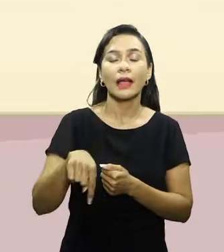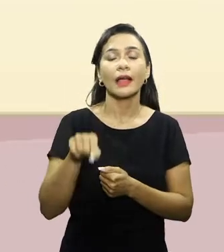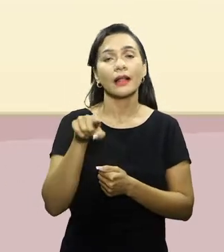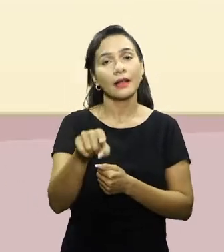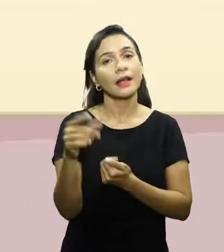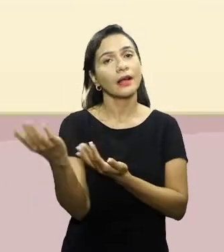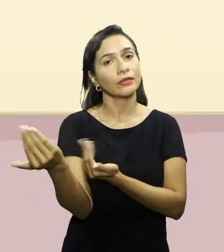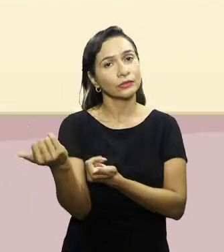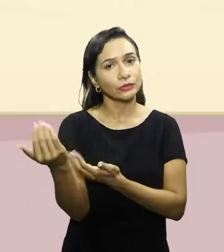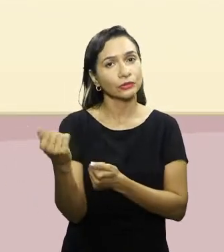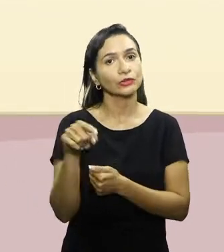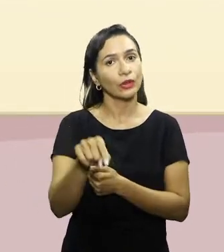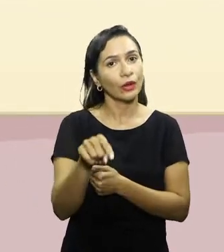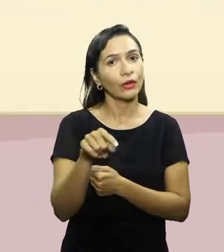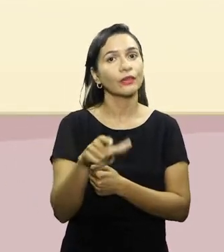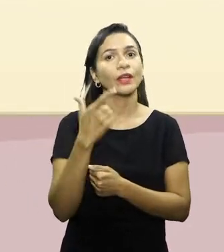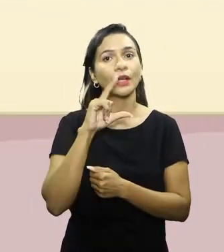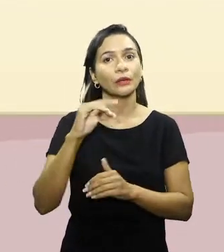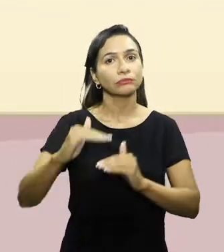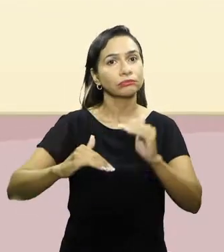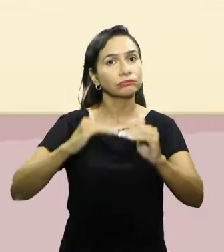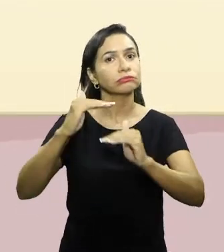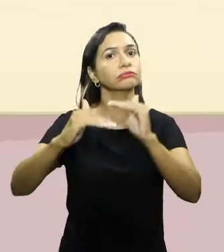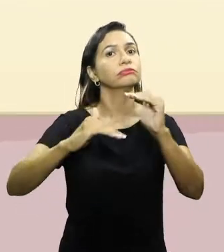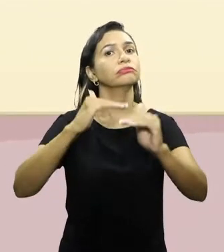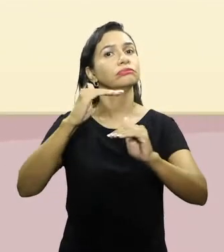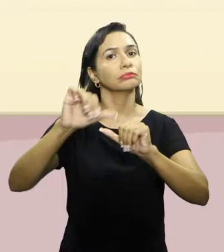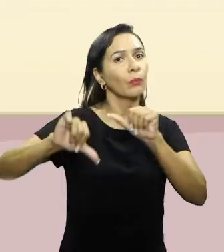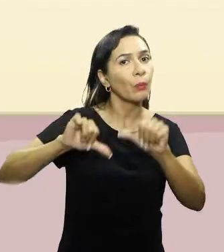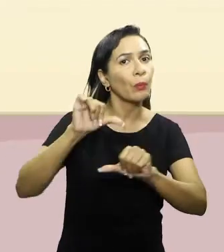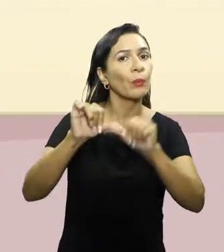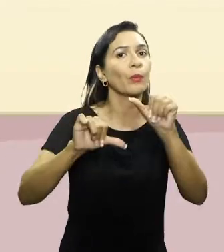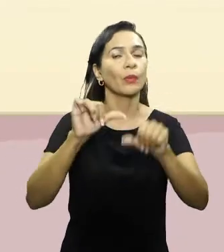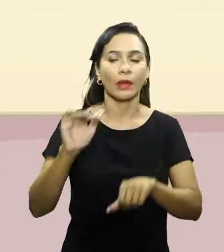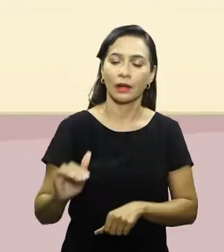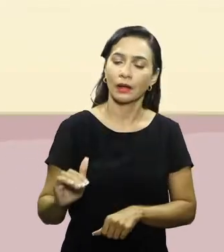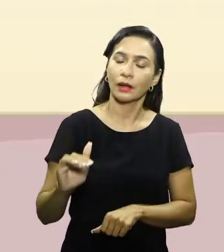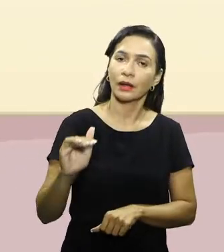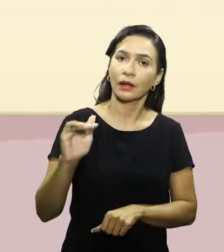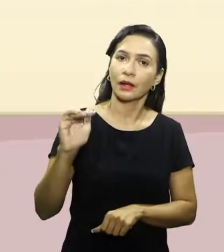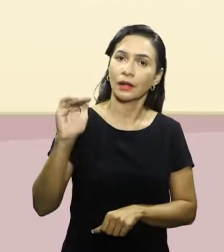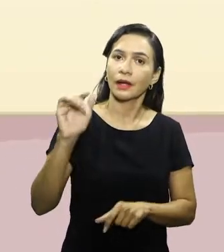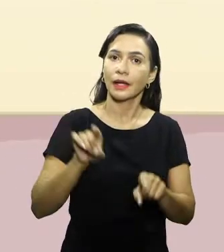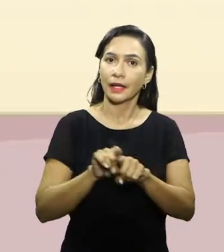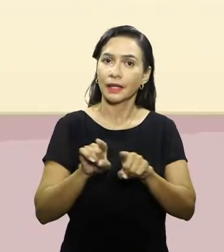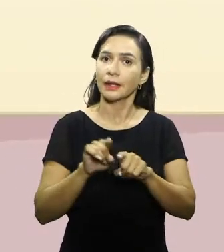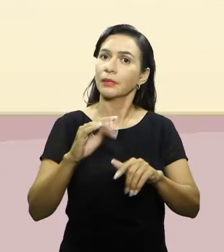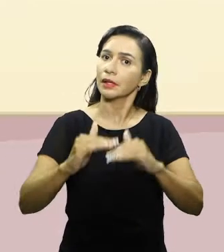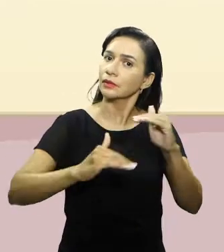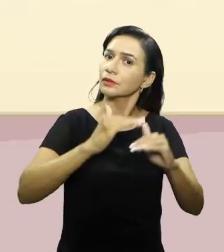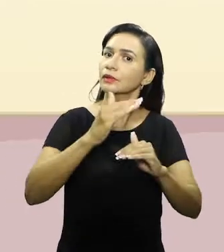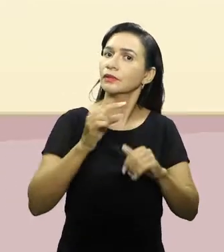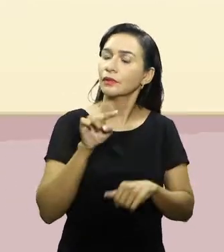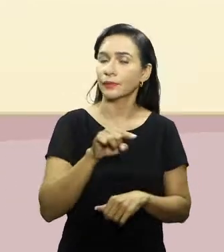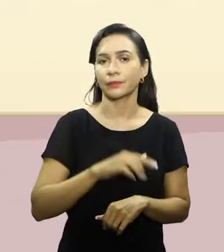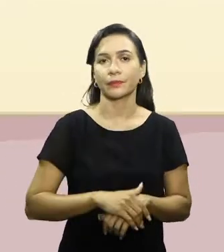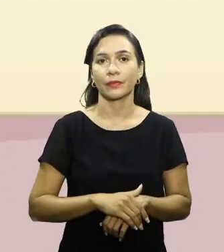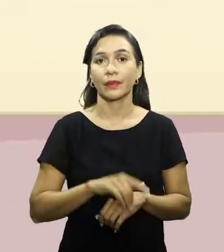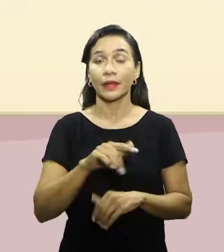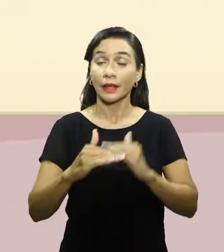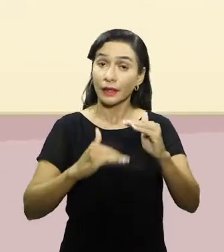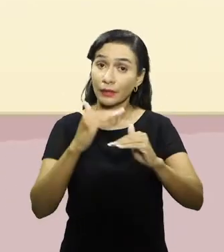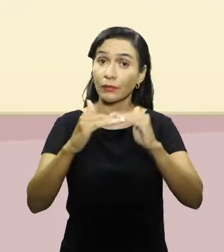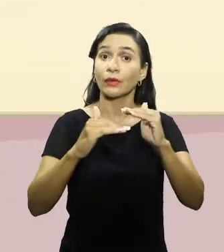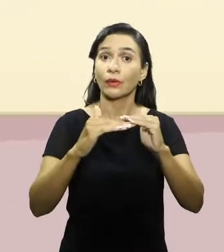indivíduo passa por uma série de transformações, seja de crescimento ou de desenvolvimento. Esse processo de